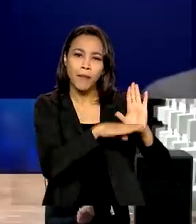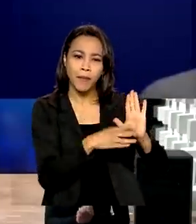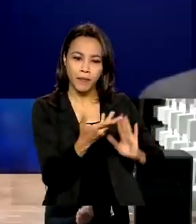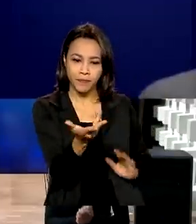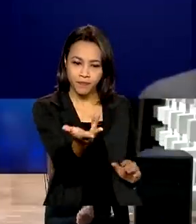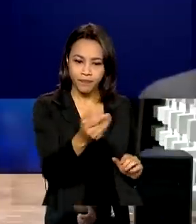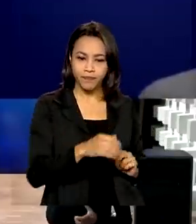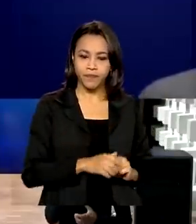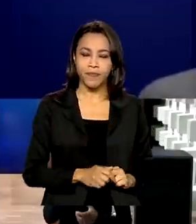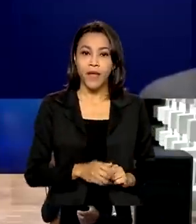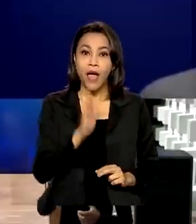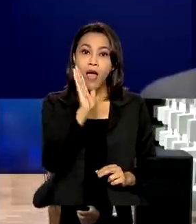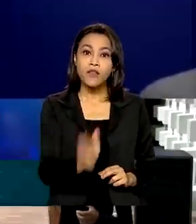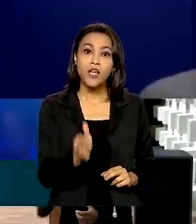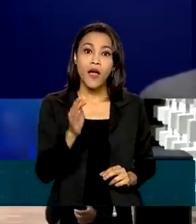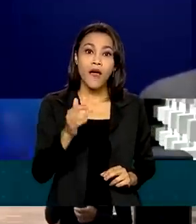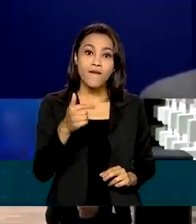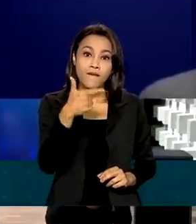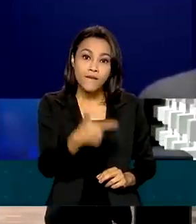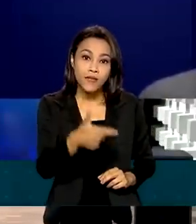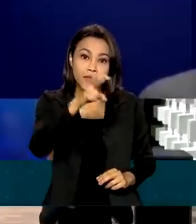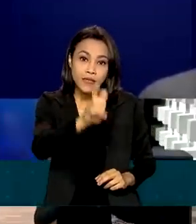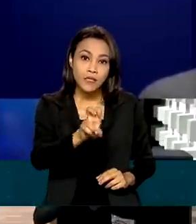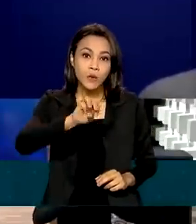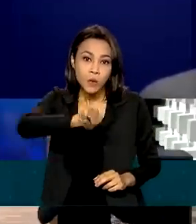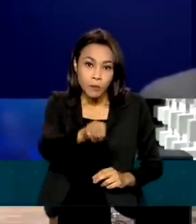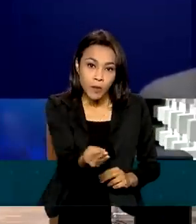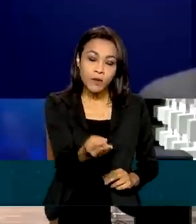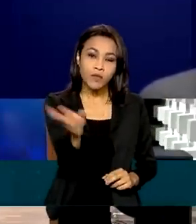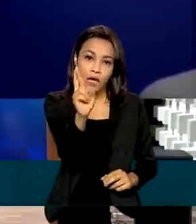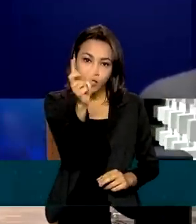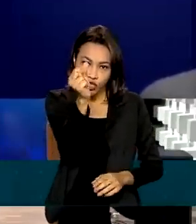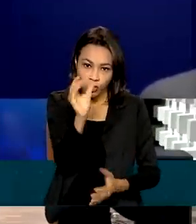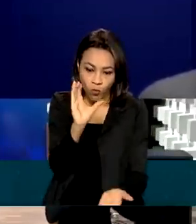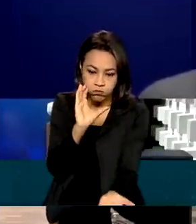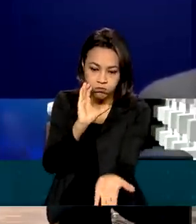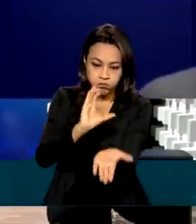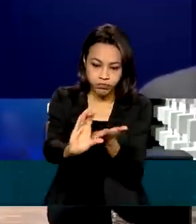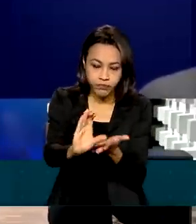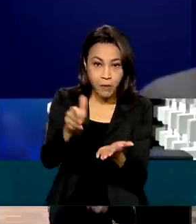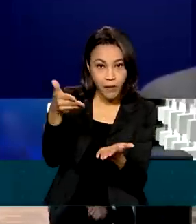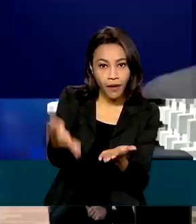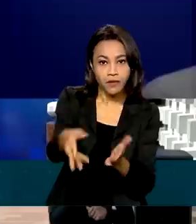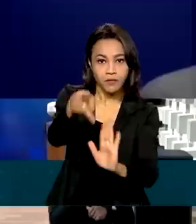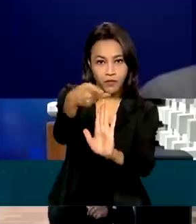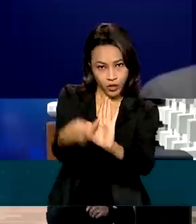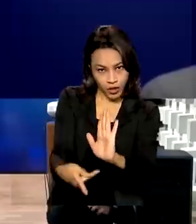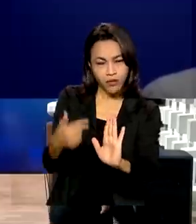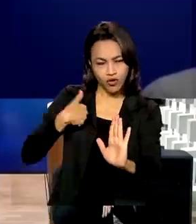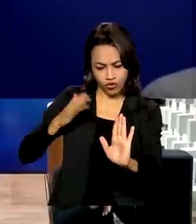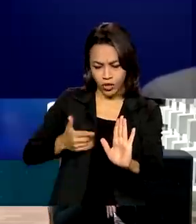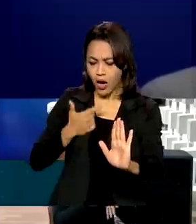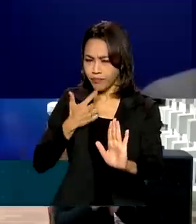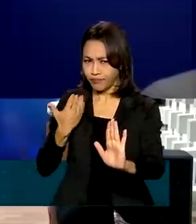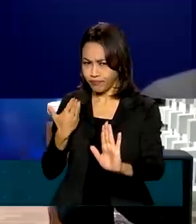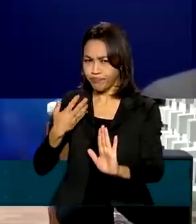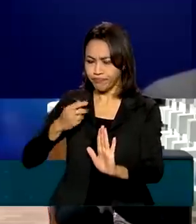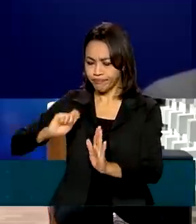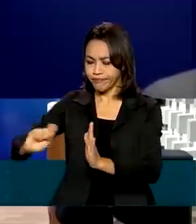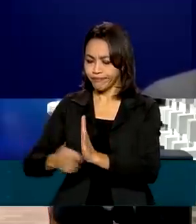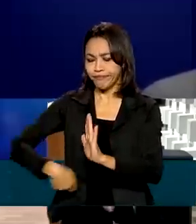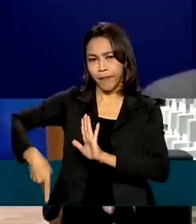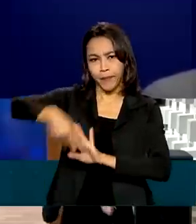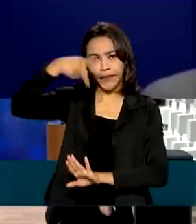São 25 milhões de reais que a está investindo nesse projeto. A gente, acabei de assinar aqui a portaria, concedendo